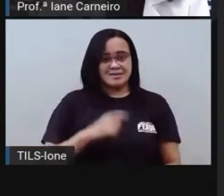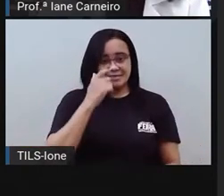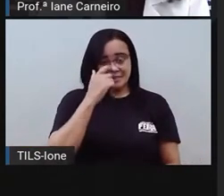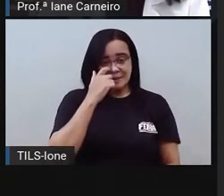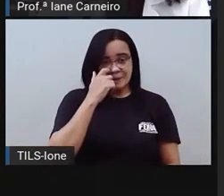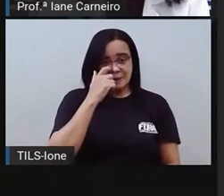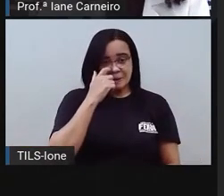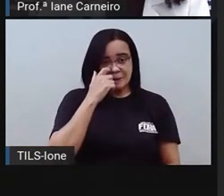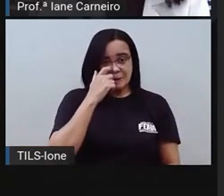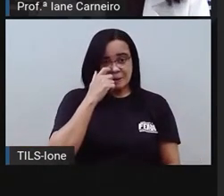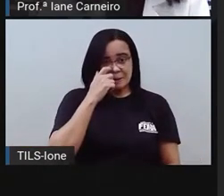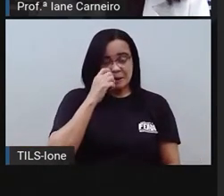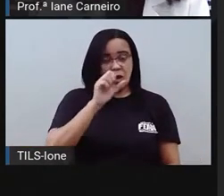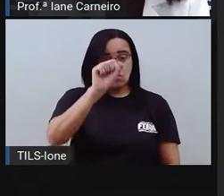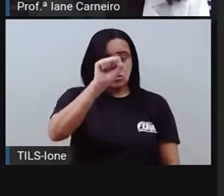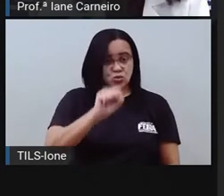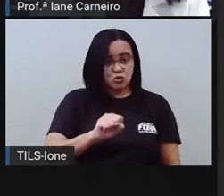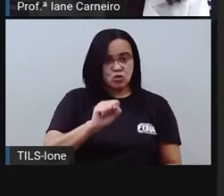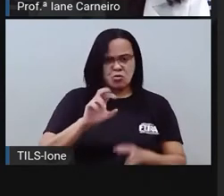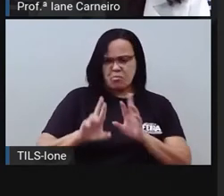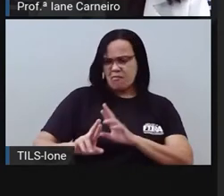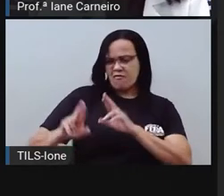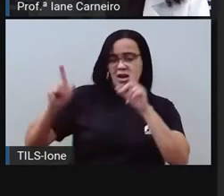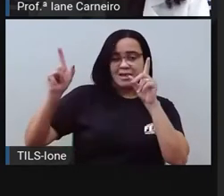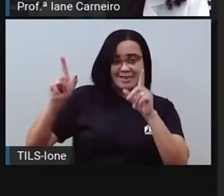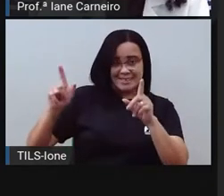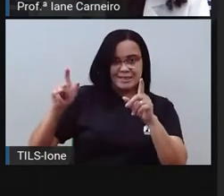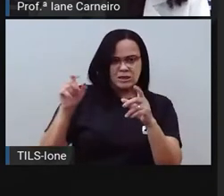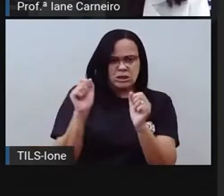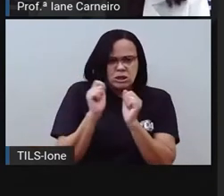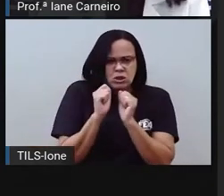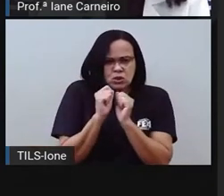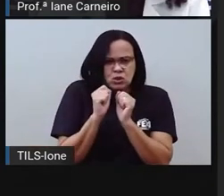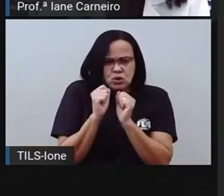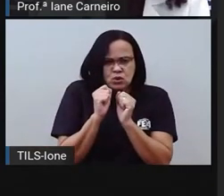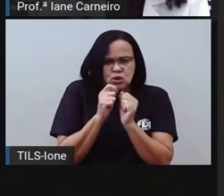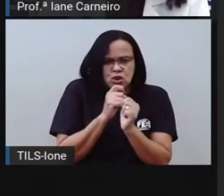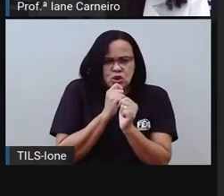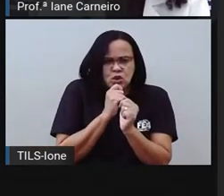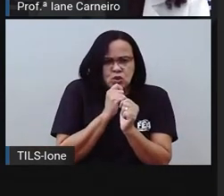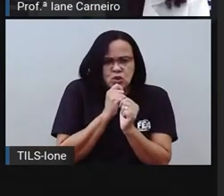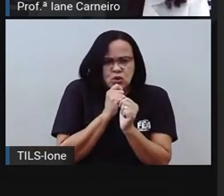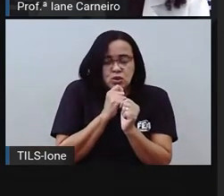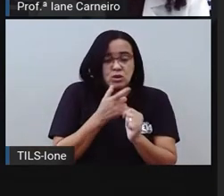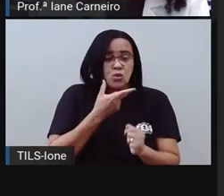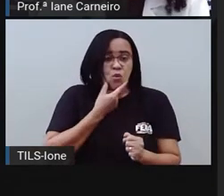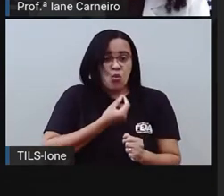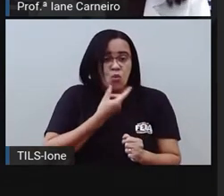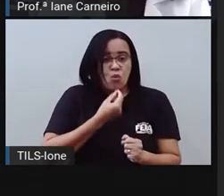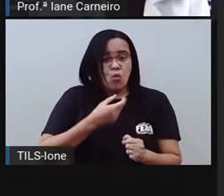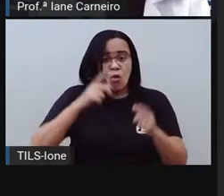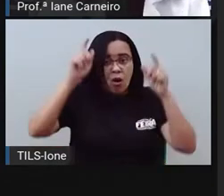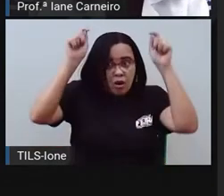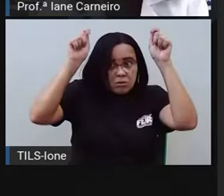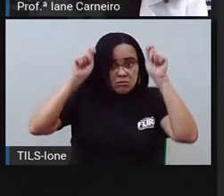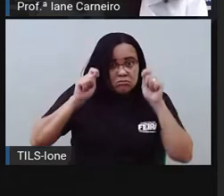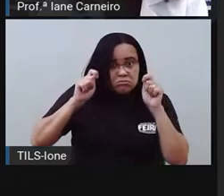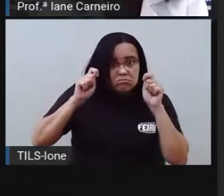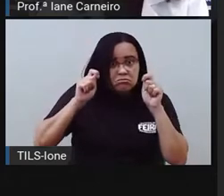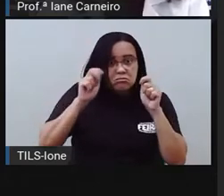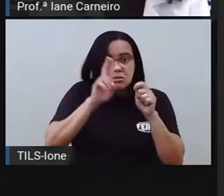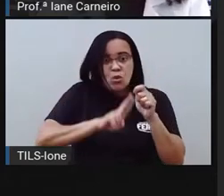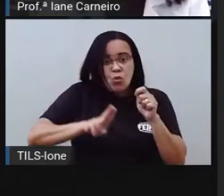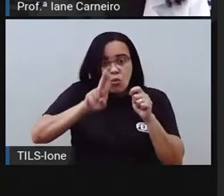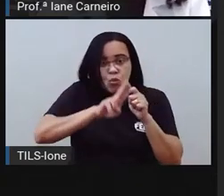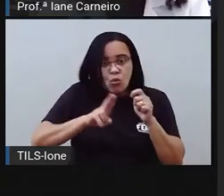No sul, era diferente. Fazia frio e os homenzinhos de lá usavam gorro, cachecol